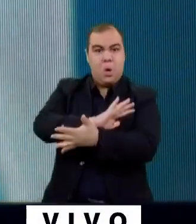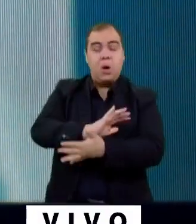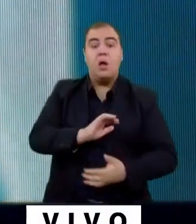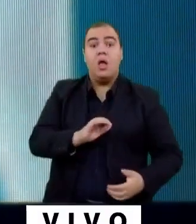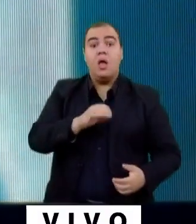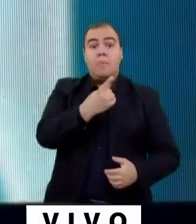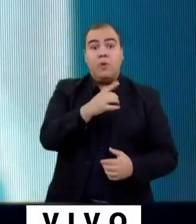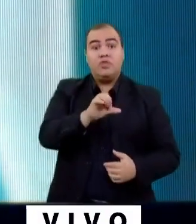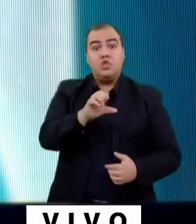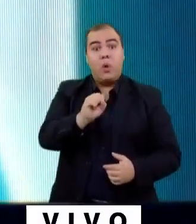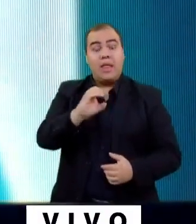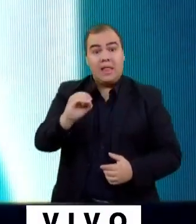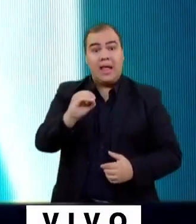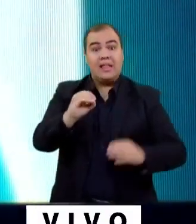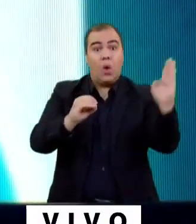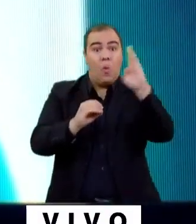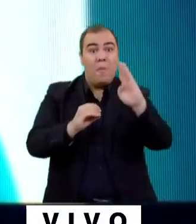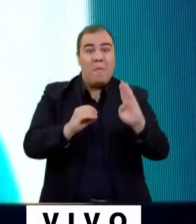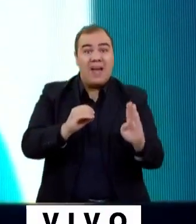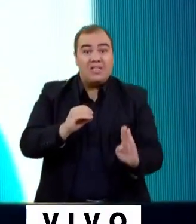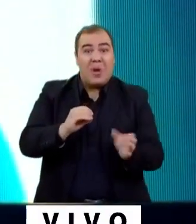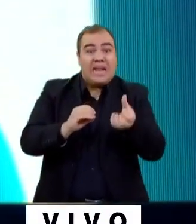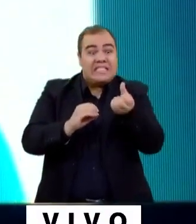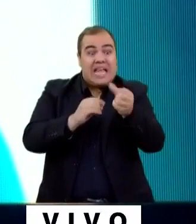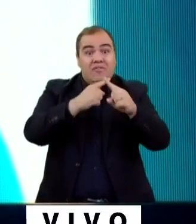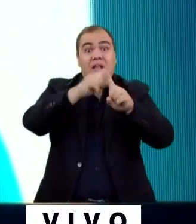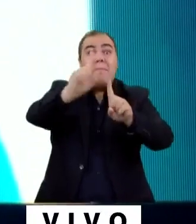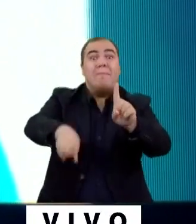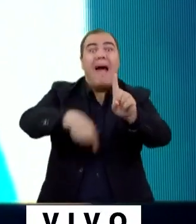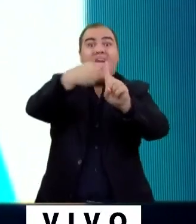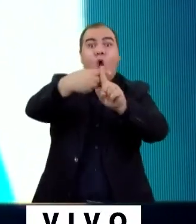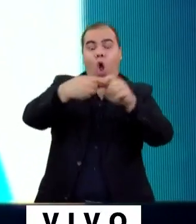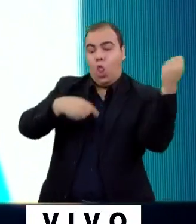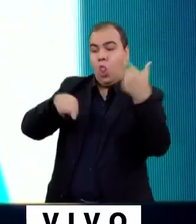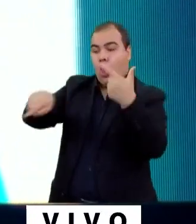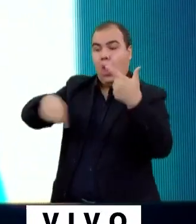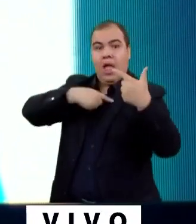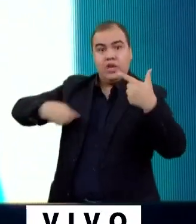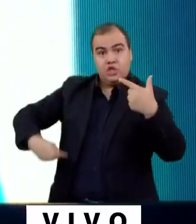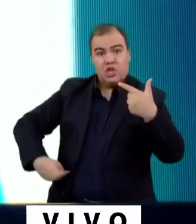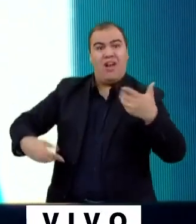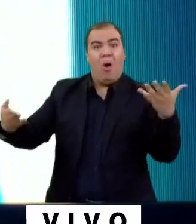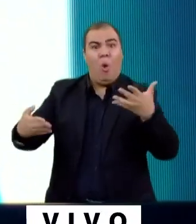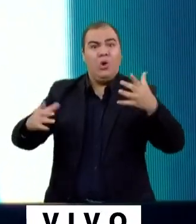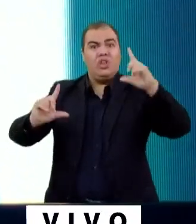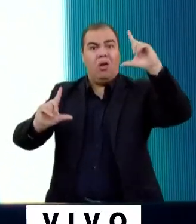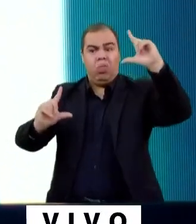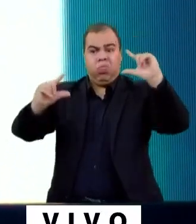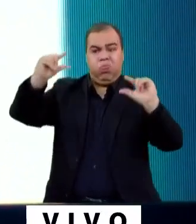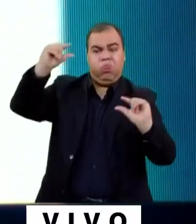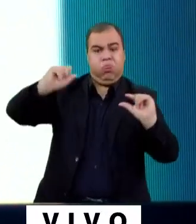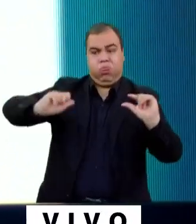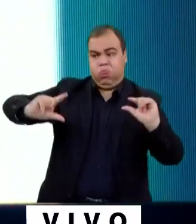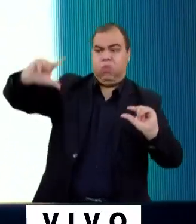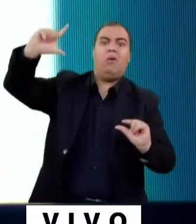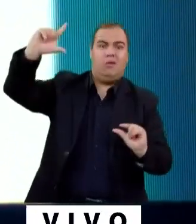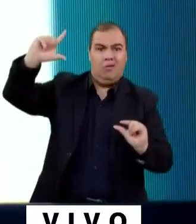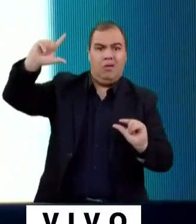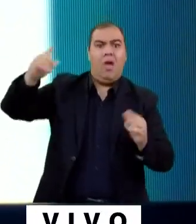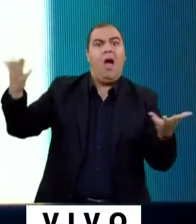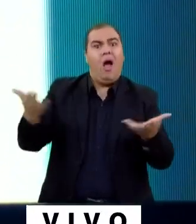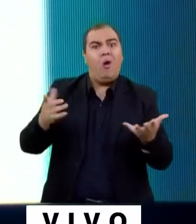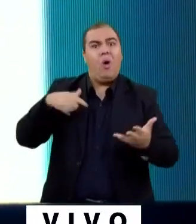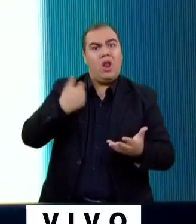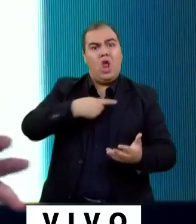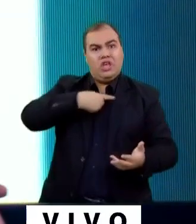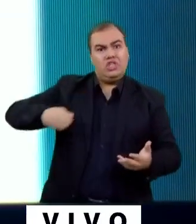seis vezes a China. Hoje, a China é quase 20 vezes o Brasil. E isso faz com que o Brasil tenha uma dependência brutal de importar tudo